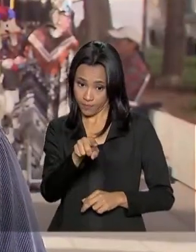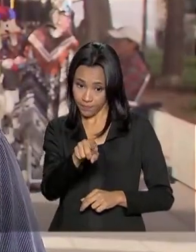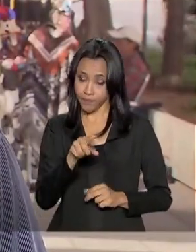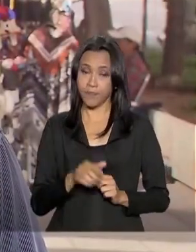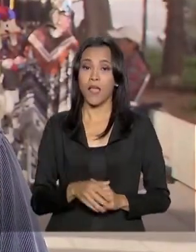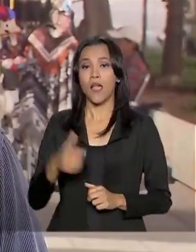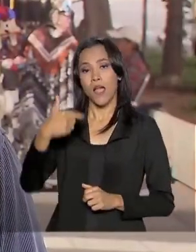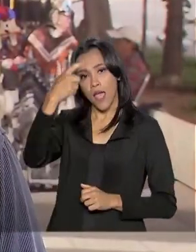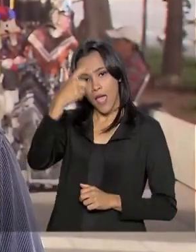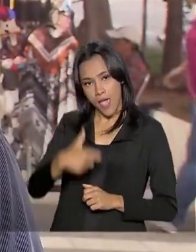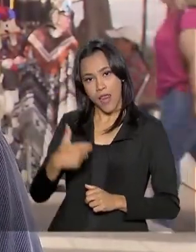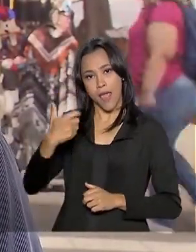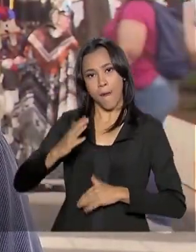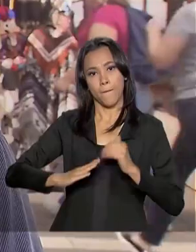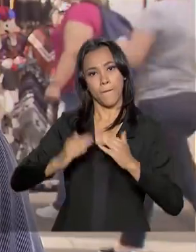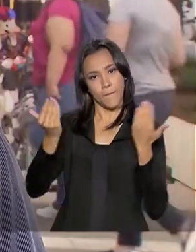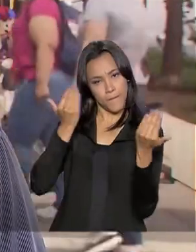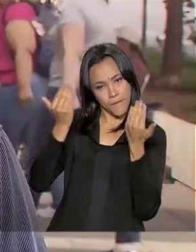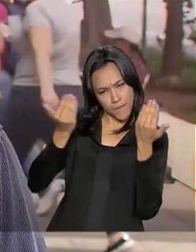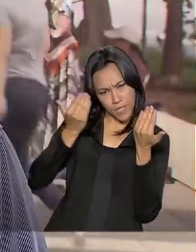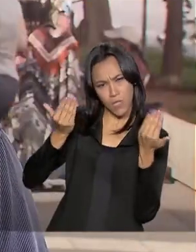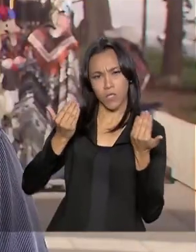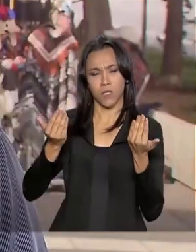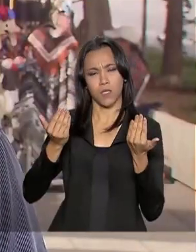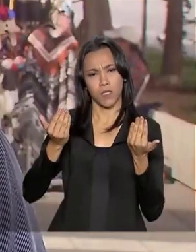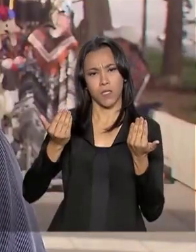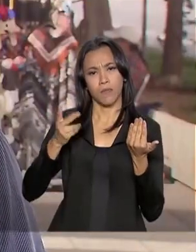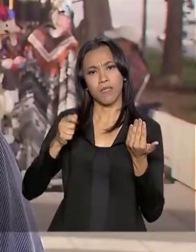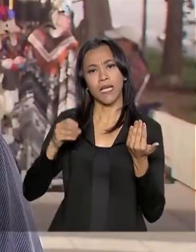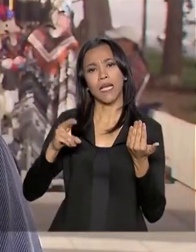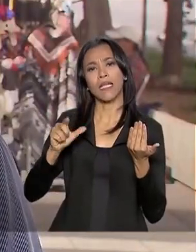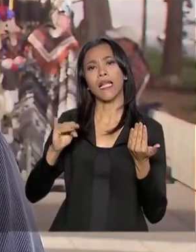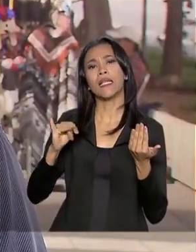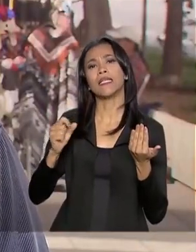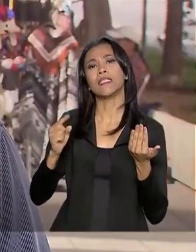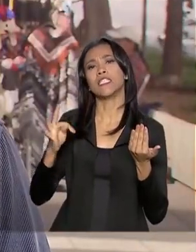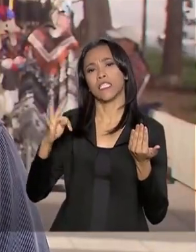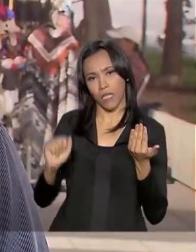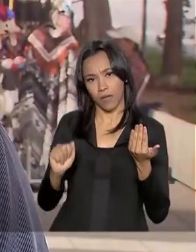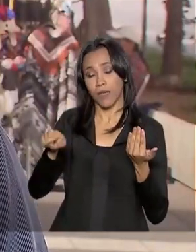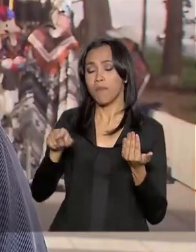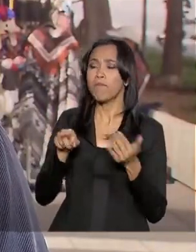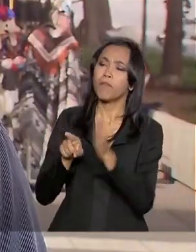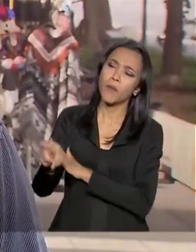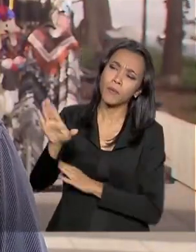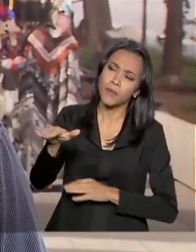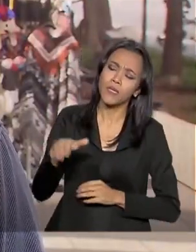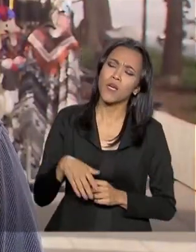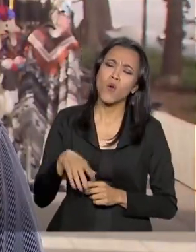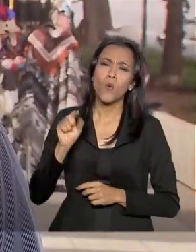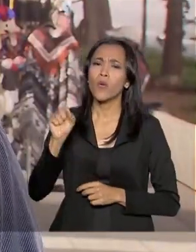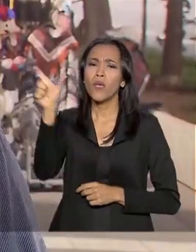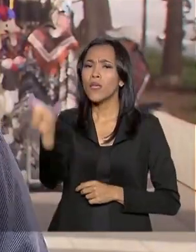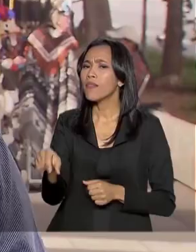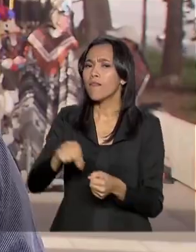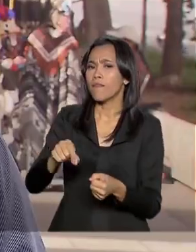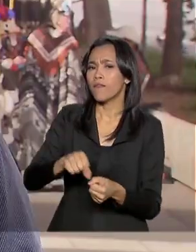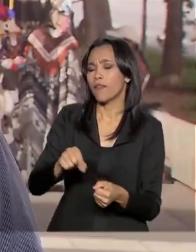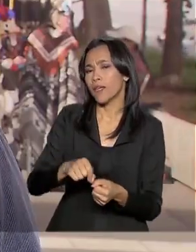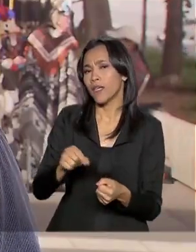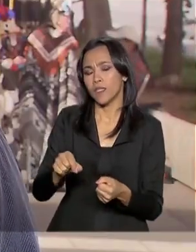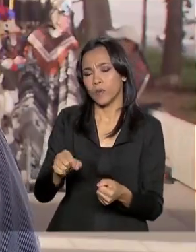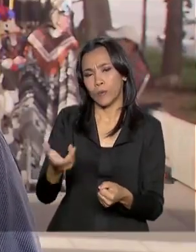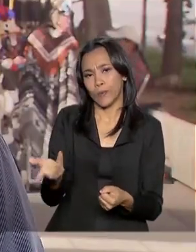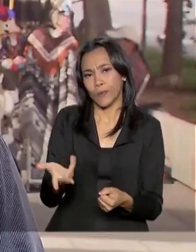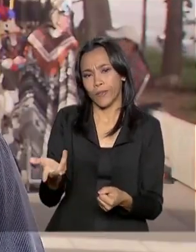eu sou psicanalista e eu gostaria de saber do ministro, o que tem feito em relação às crianças